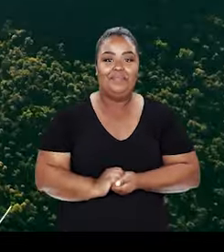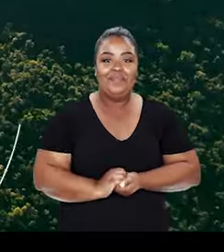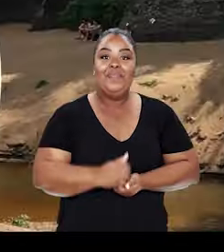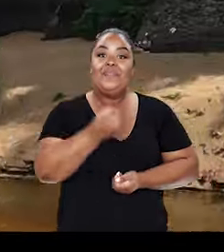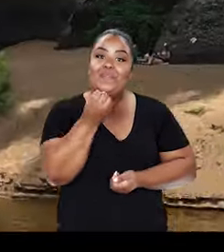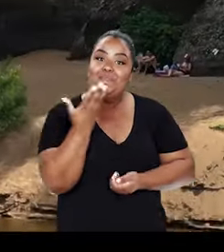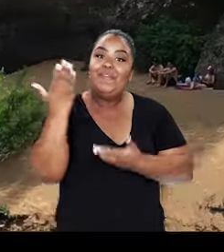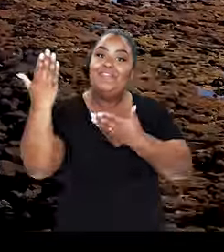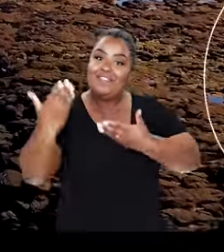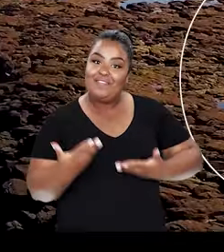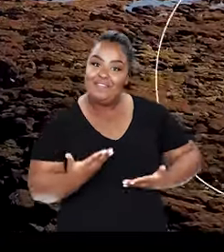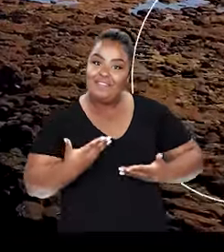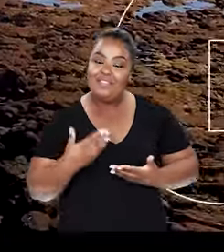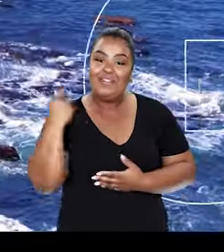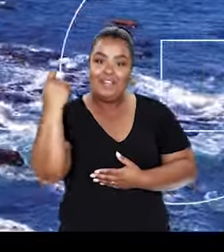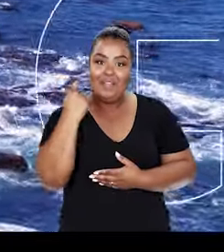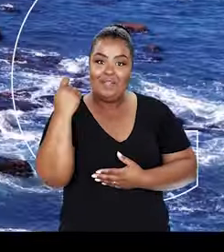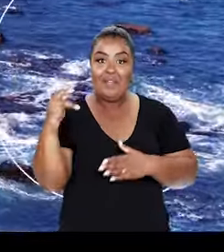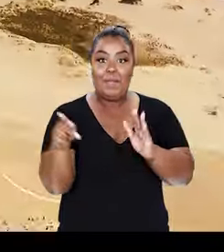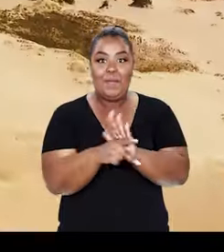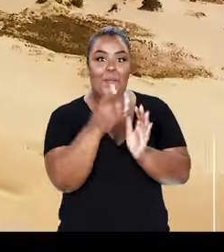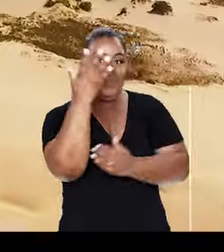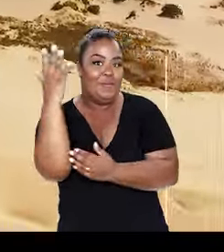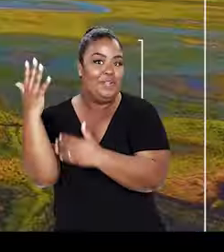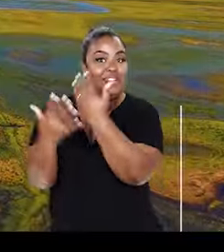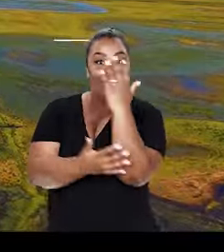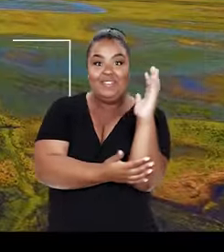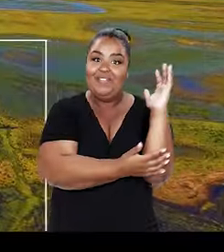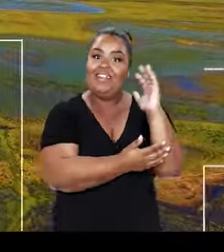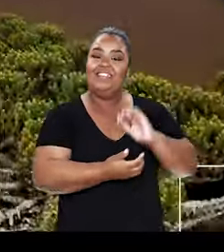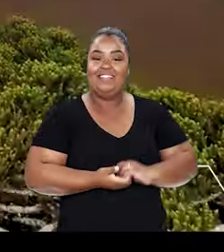Sejam bem-vindos ao Rio Grande da natureza.